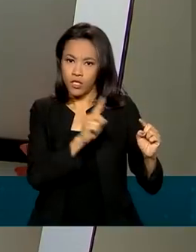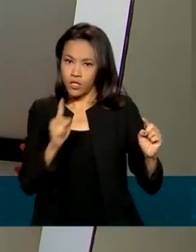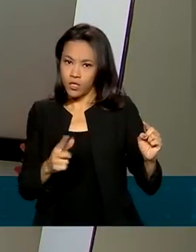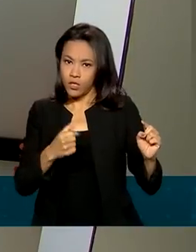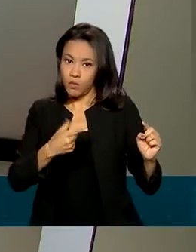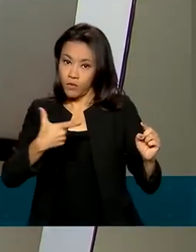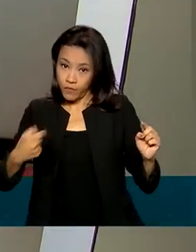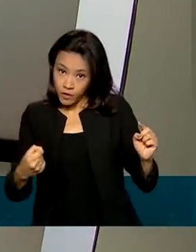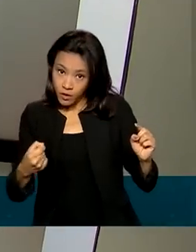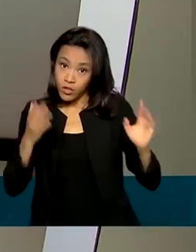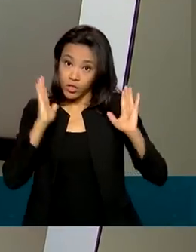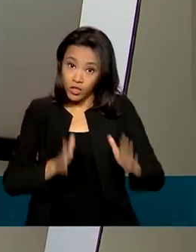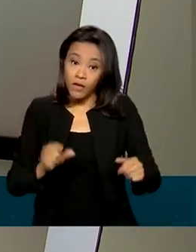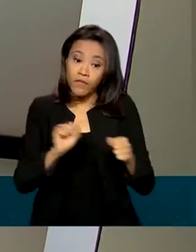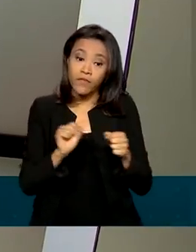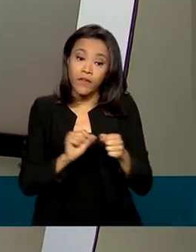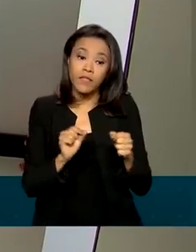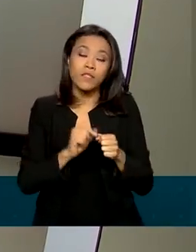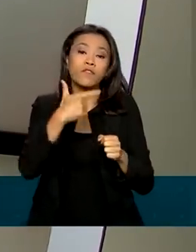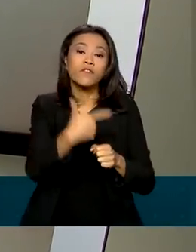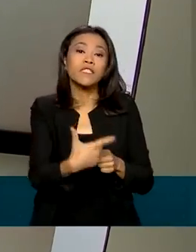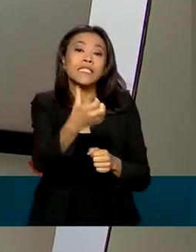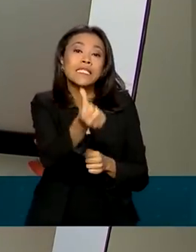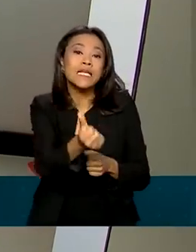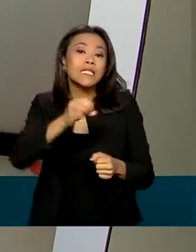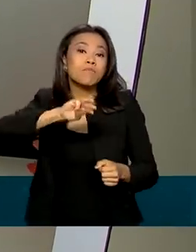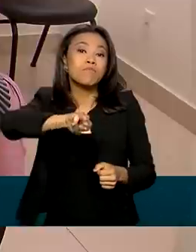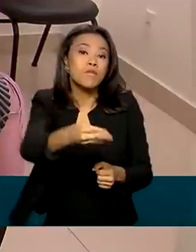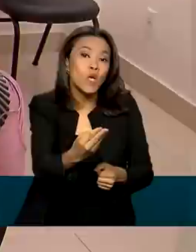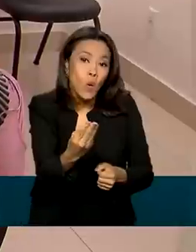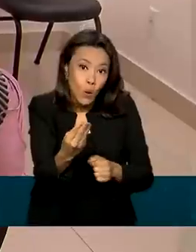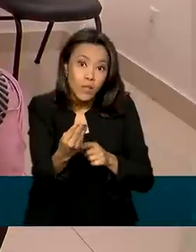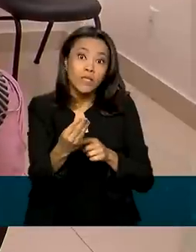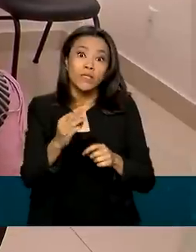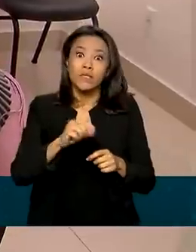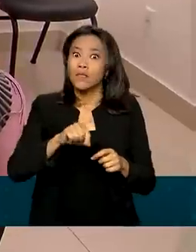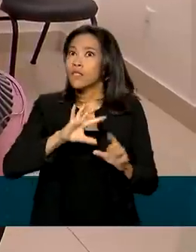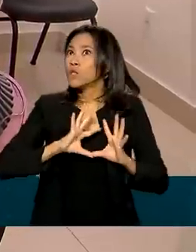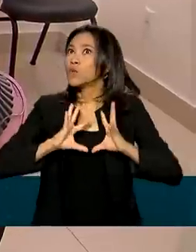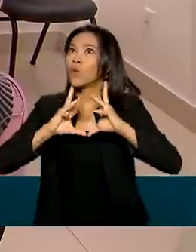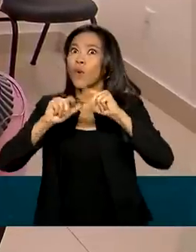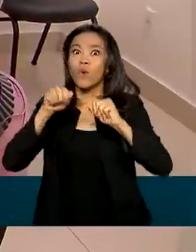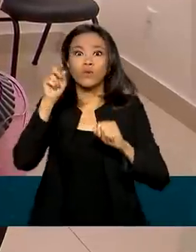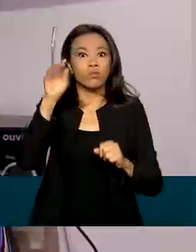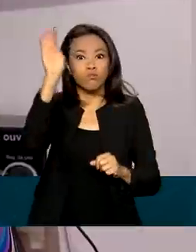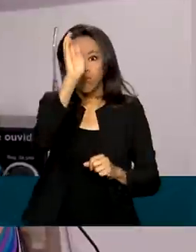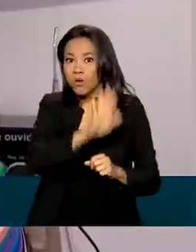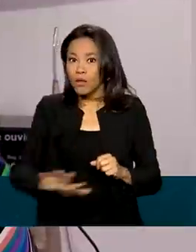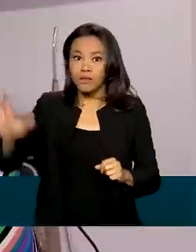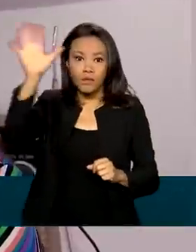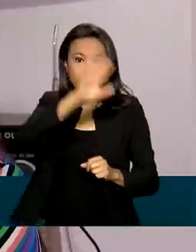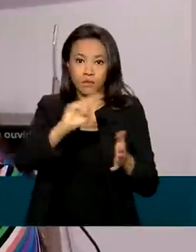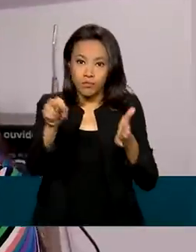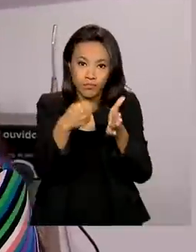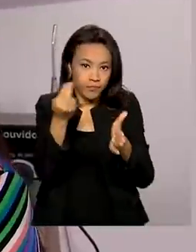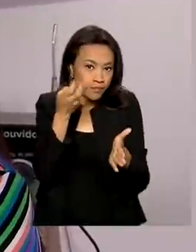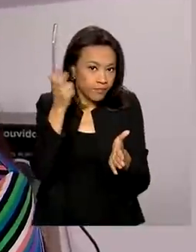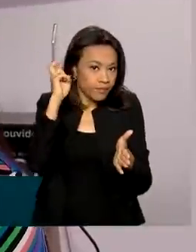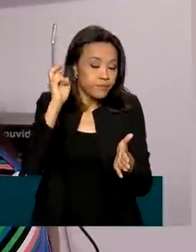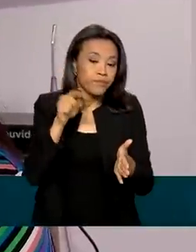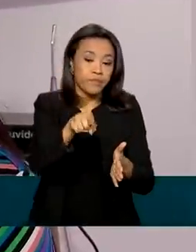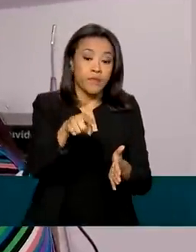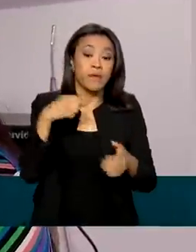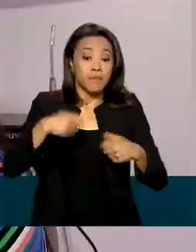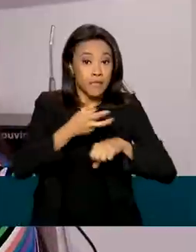foram realizados 26 milhões de procedimentos em todas as regiões do país. A pessoa deve procurar uma unidade